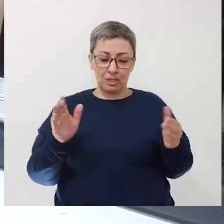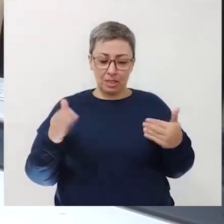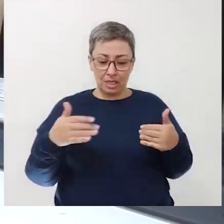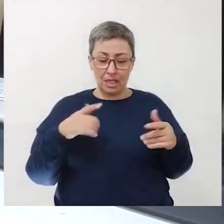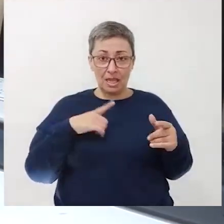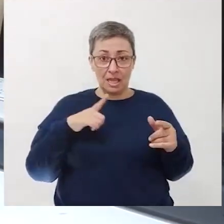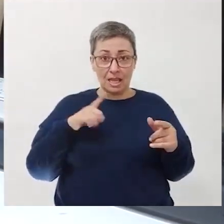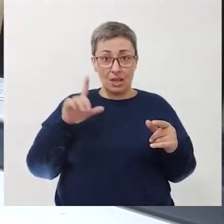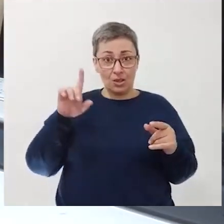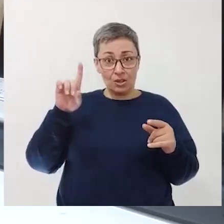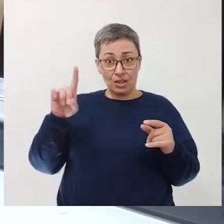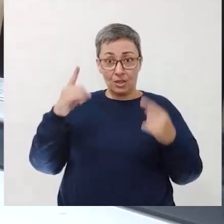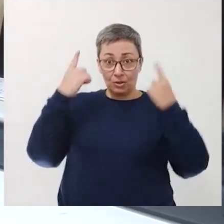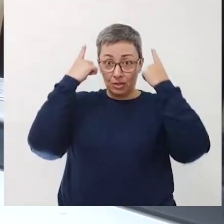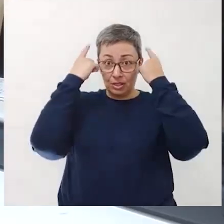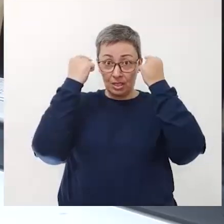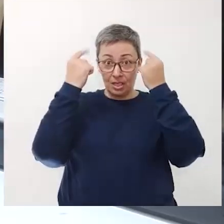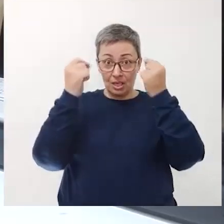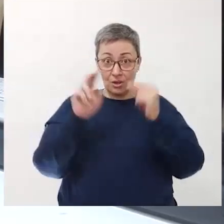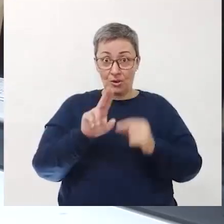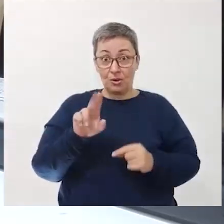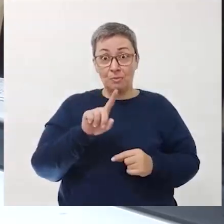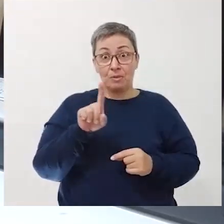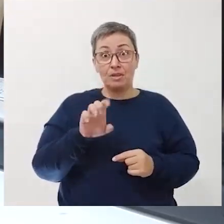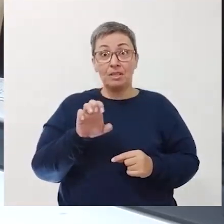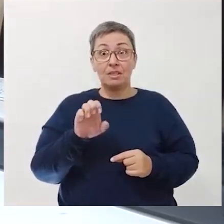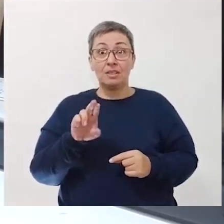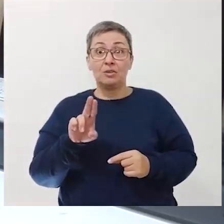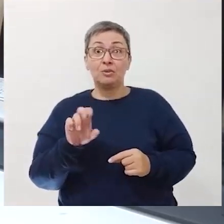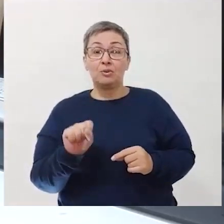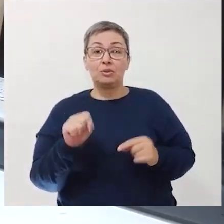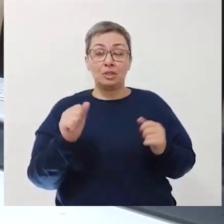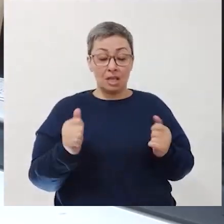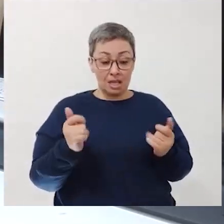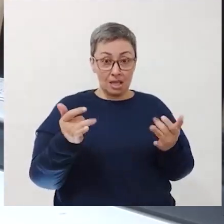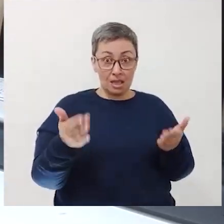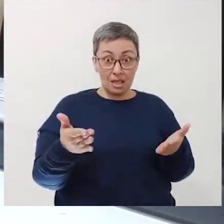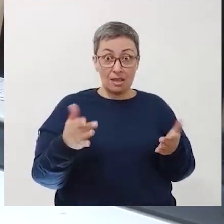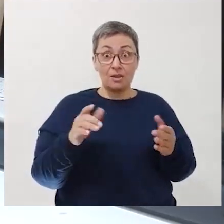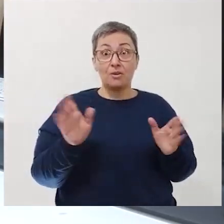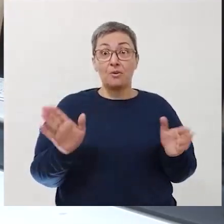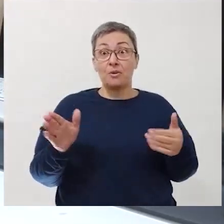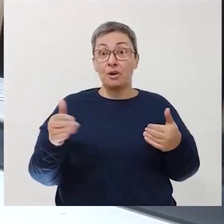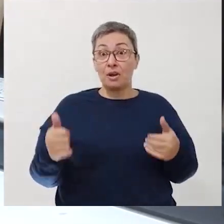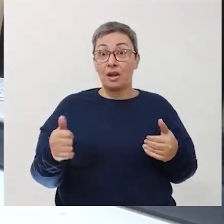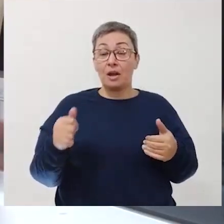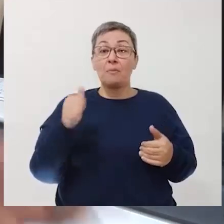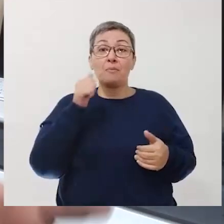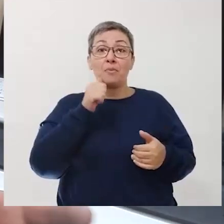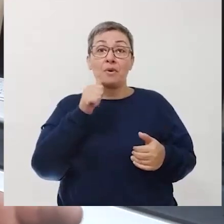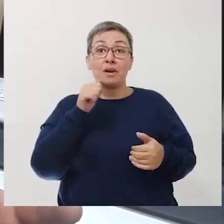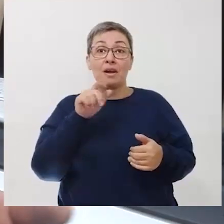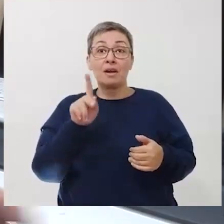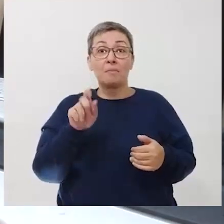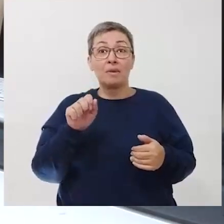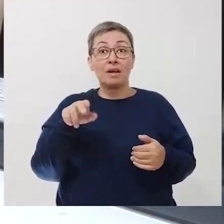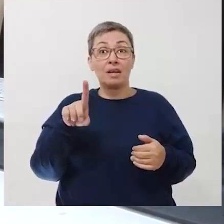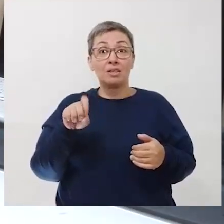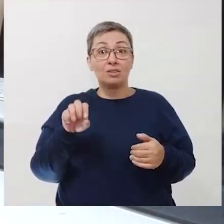um deus grego chamado Zeus, e Zeus entregou uma caixa a Pandora